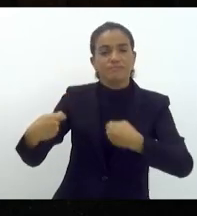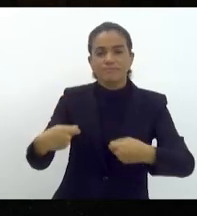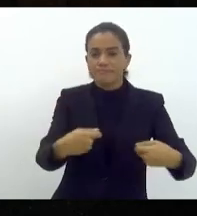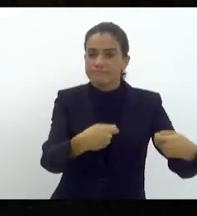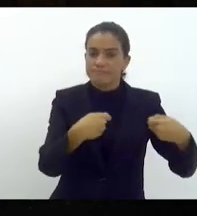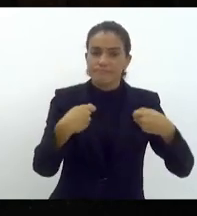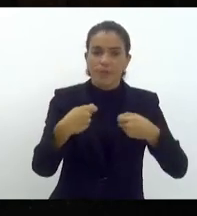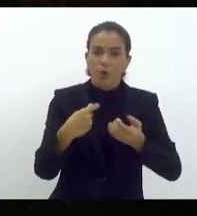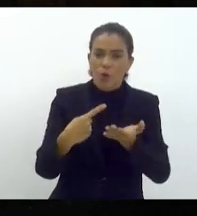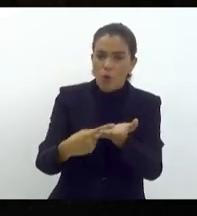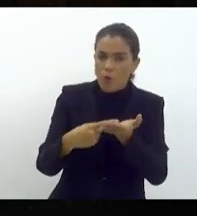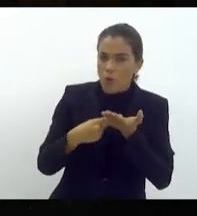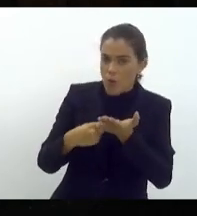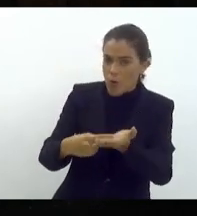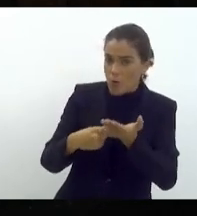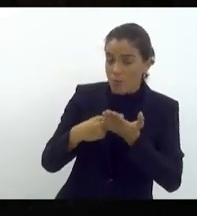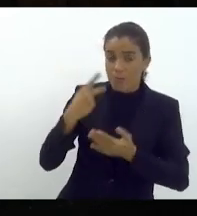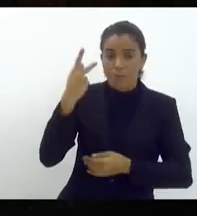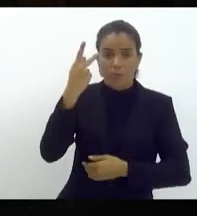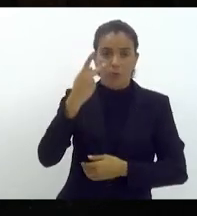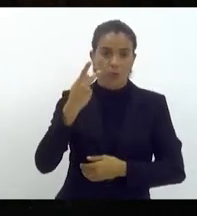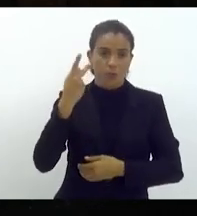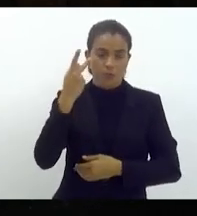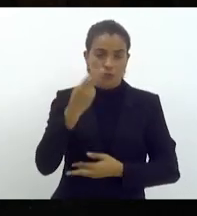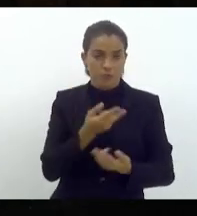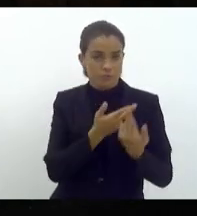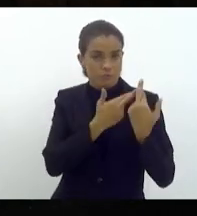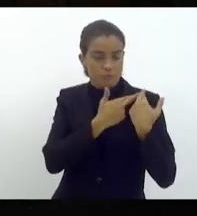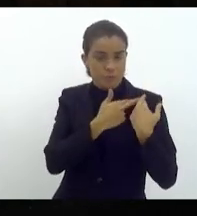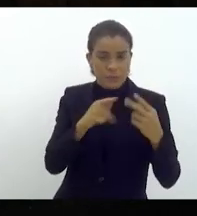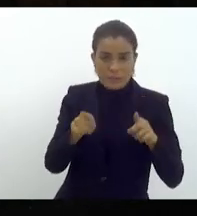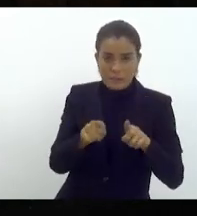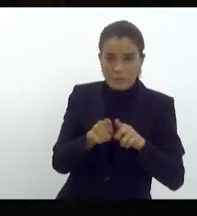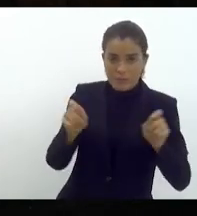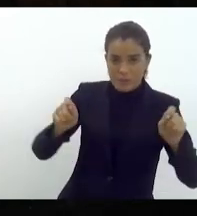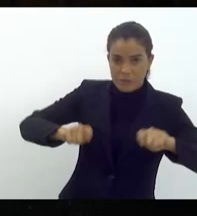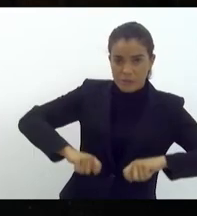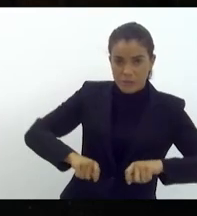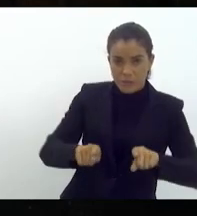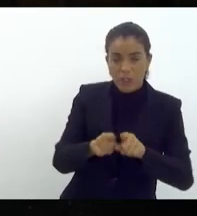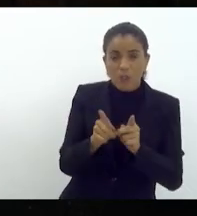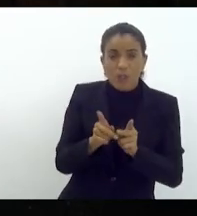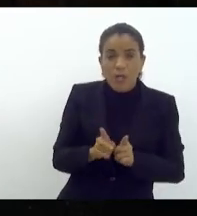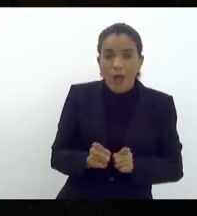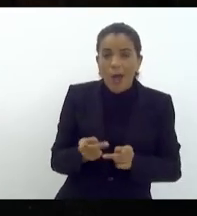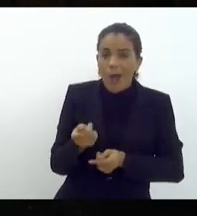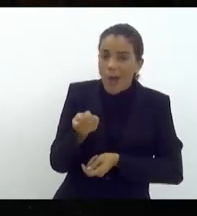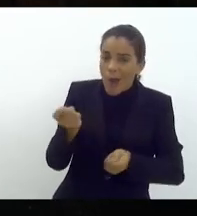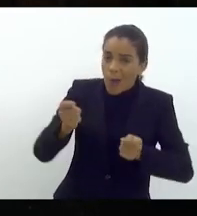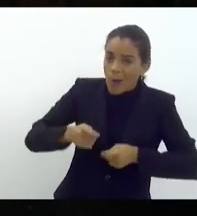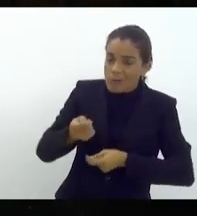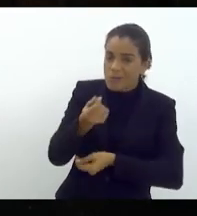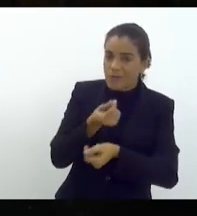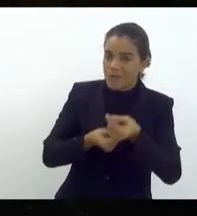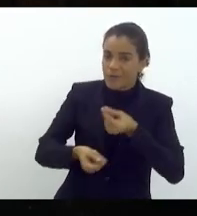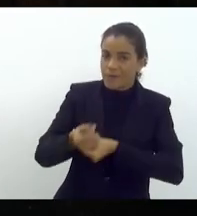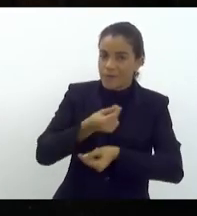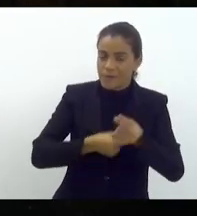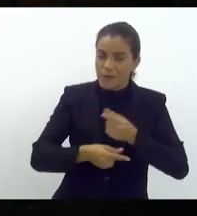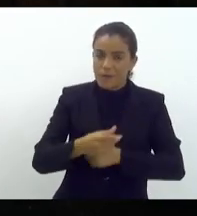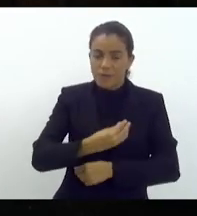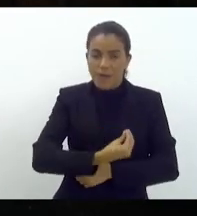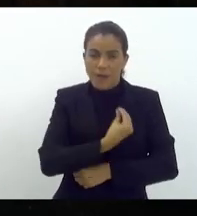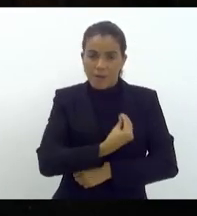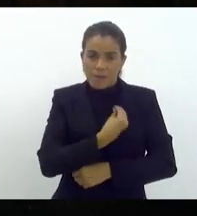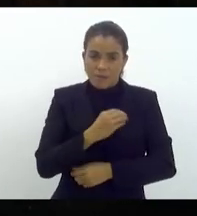do comprometimento político, da disponibilidade e sustentação financeira, da participação